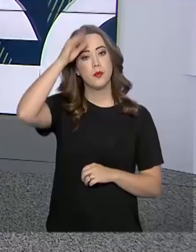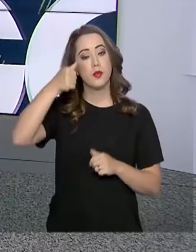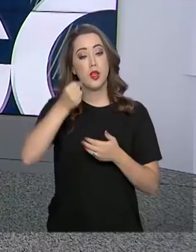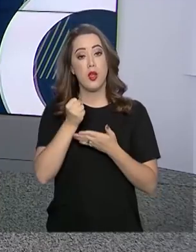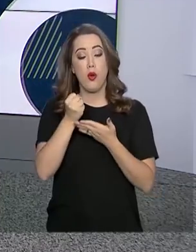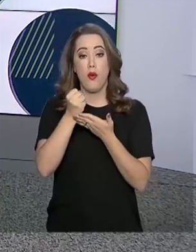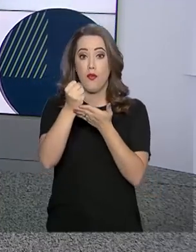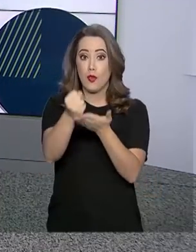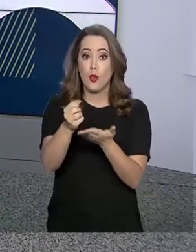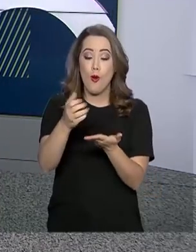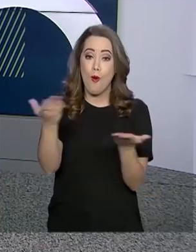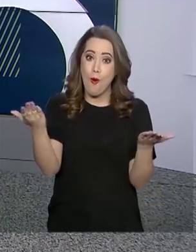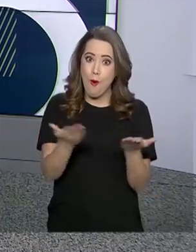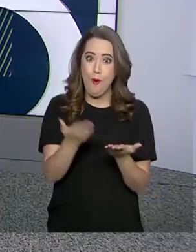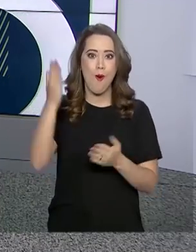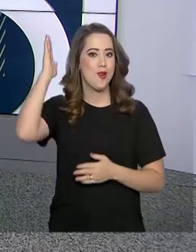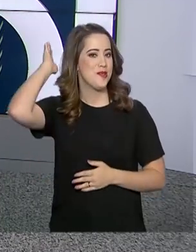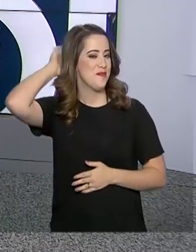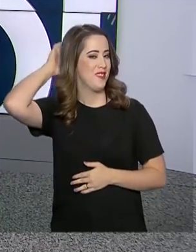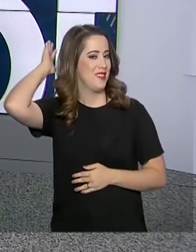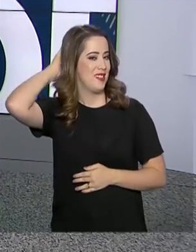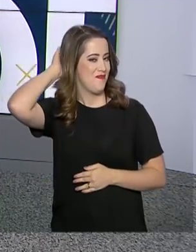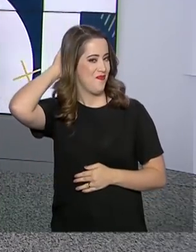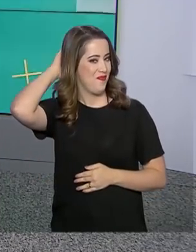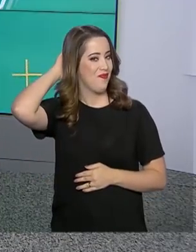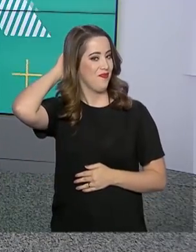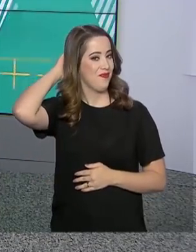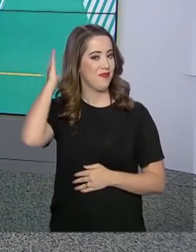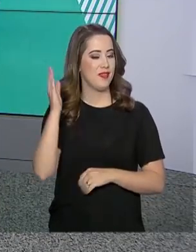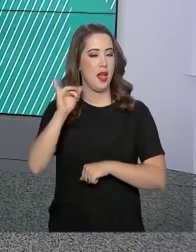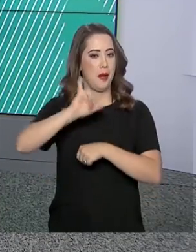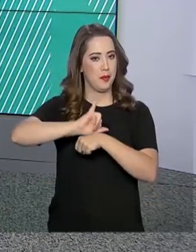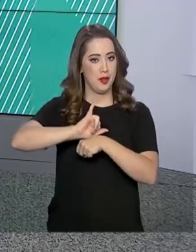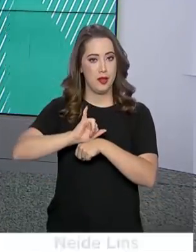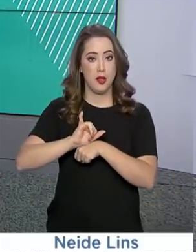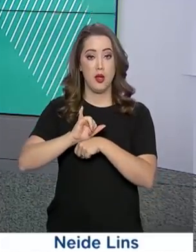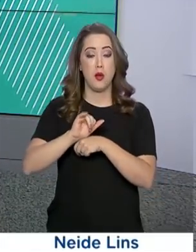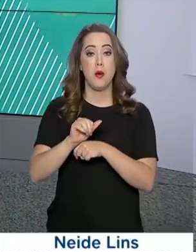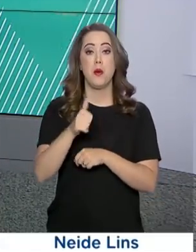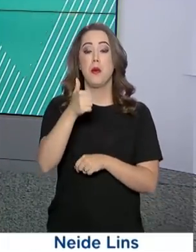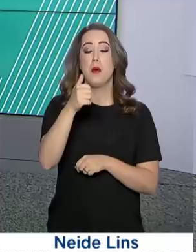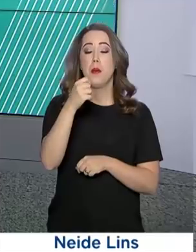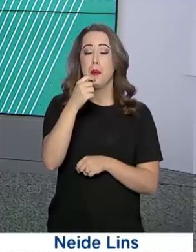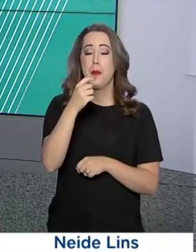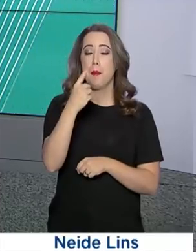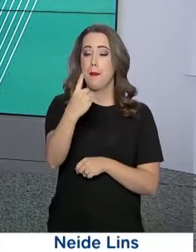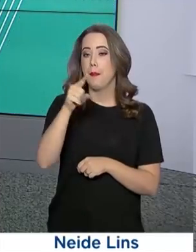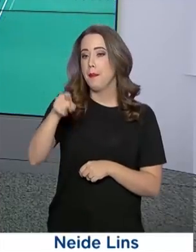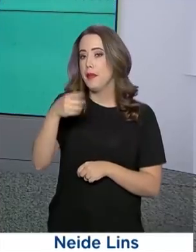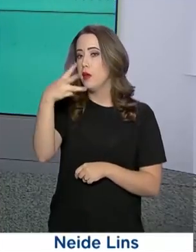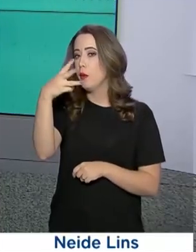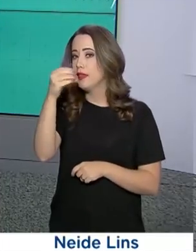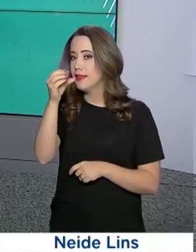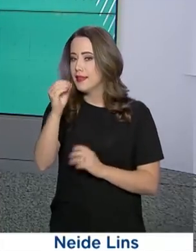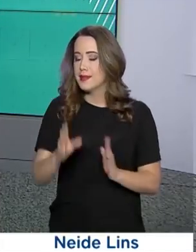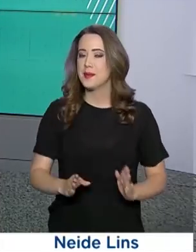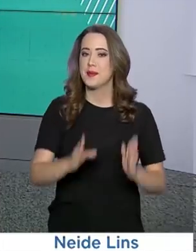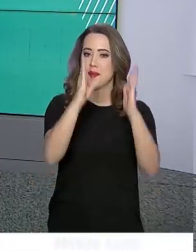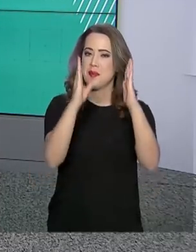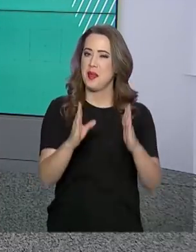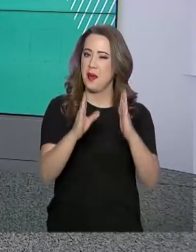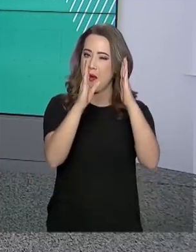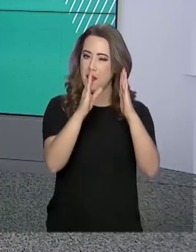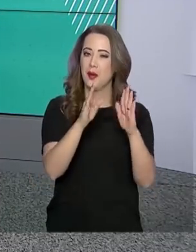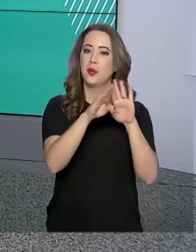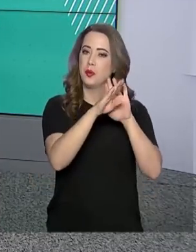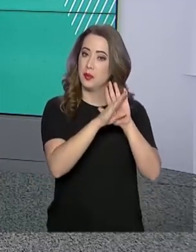entregou hoje em Belém, no Pará, cerca de 1.300 apartamentos do programa Minha Casa Minha Vida. Ao todo, 5 mil pessoas